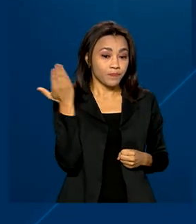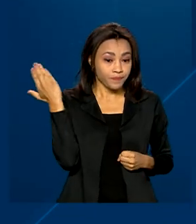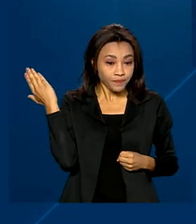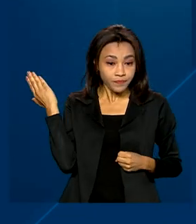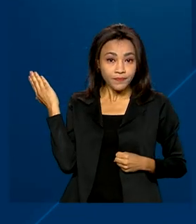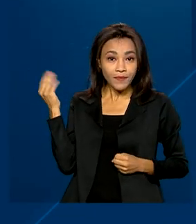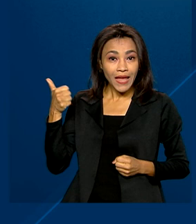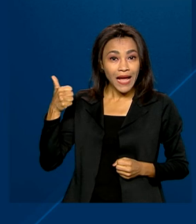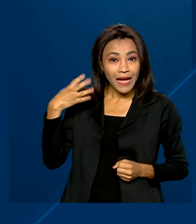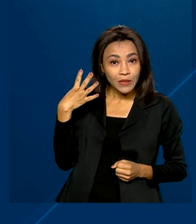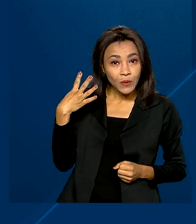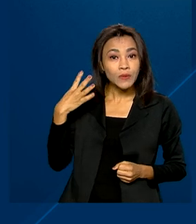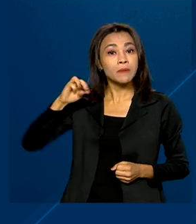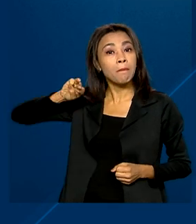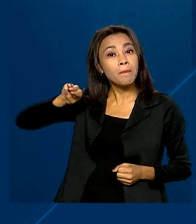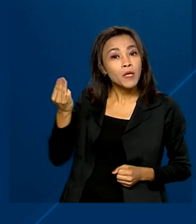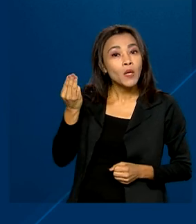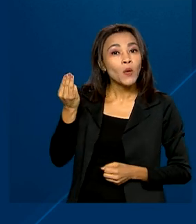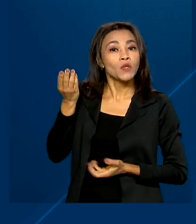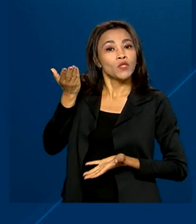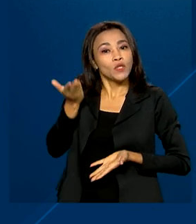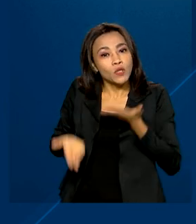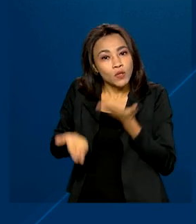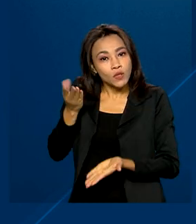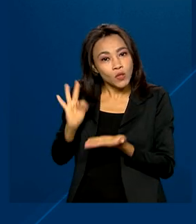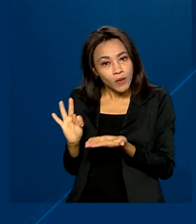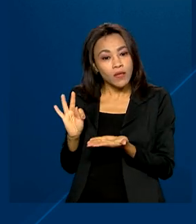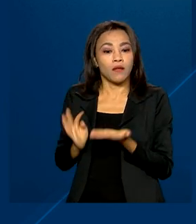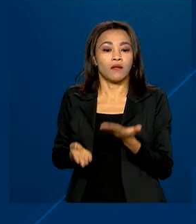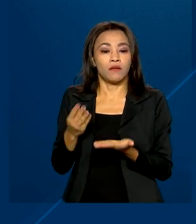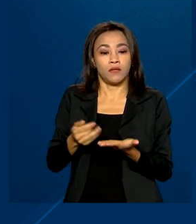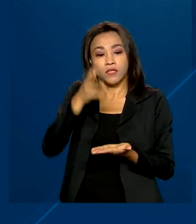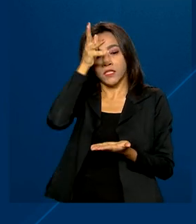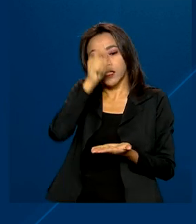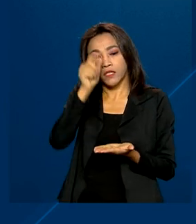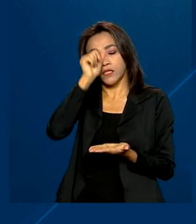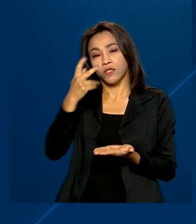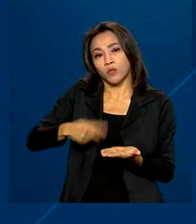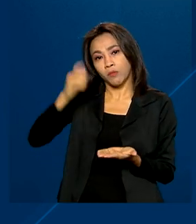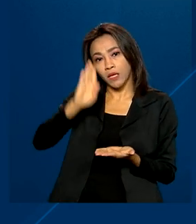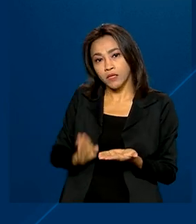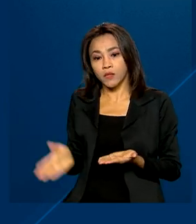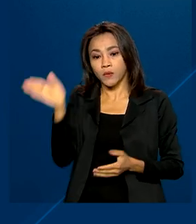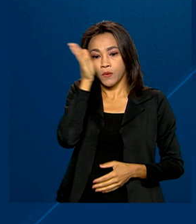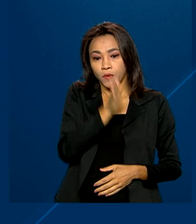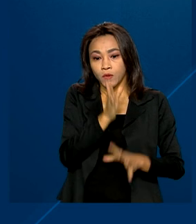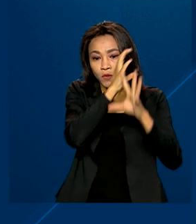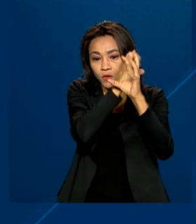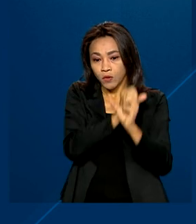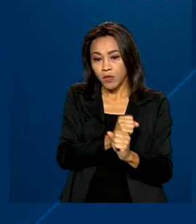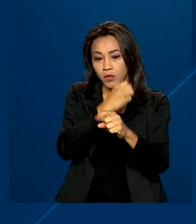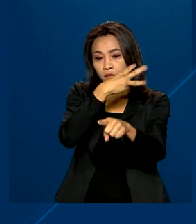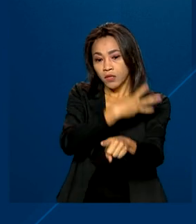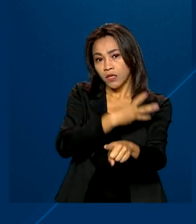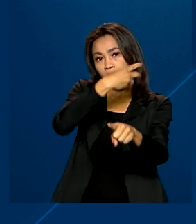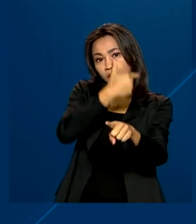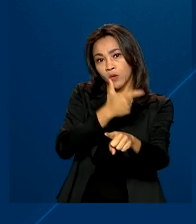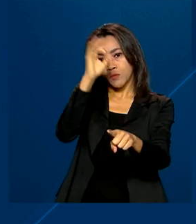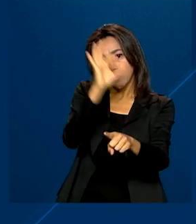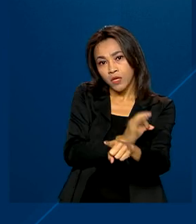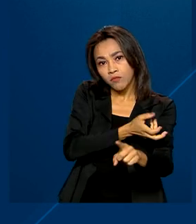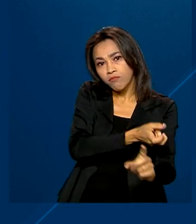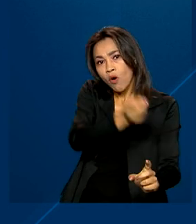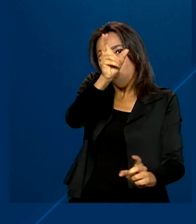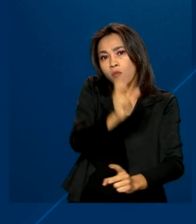14 milhões de toneladas de carne de frango no Brasil. Deste total, 32% foram exportadas para